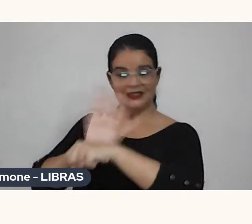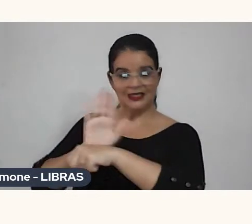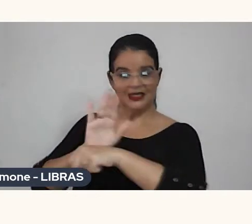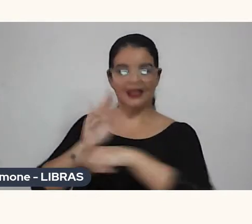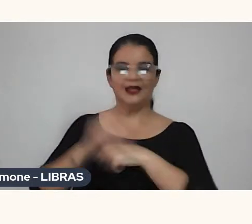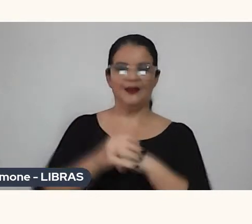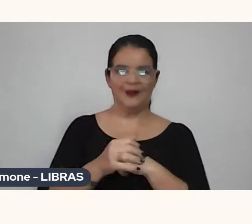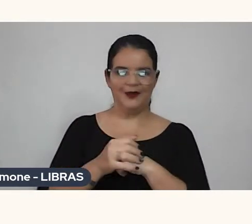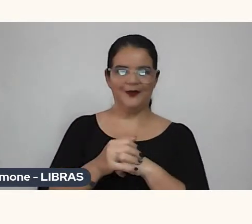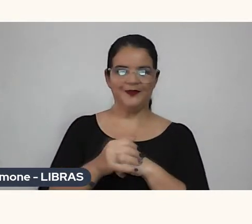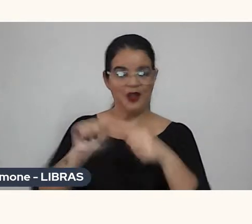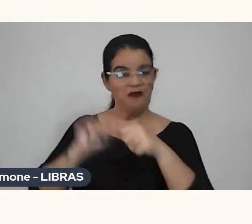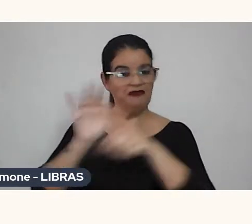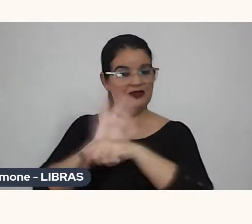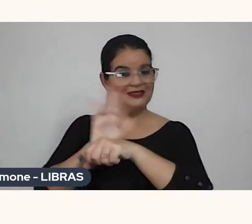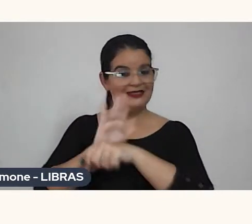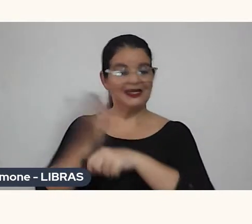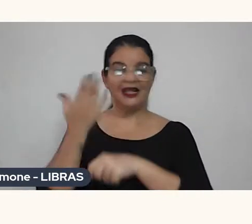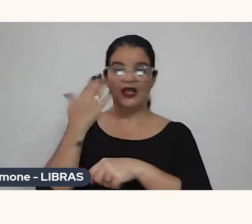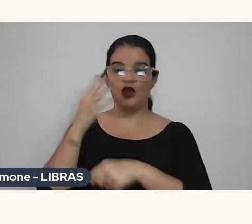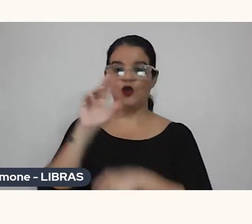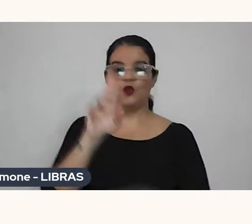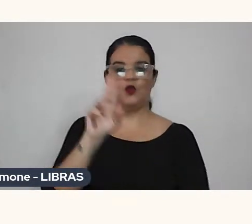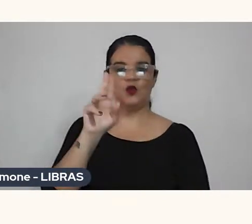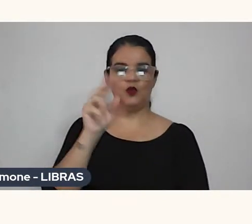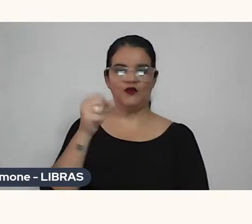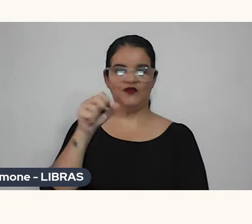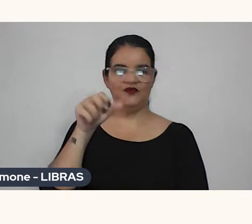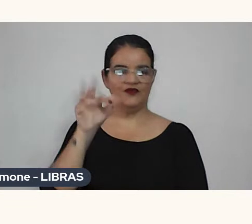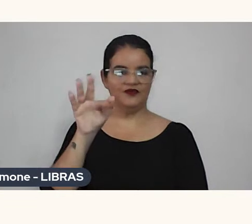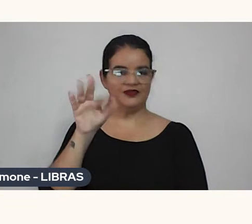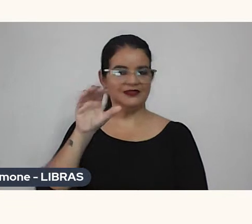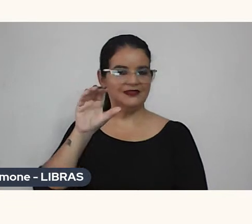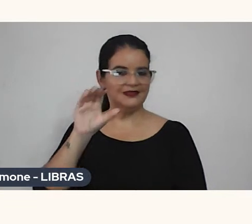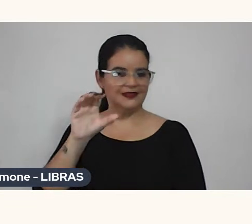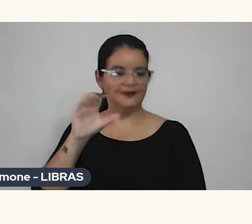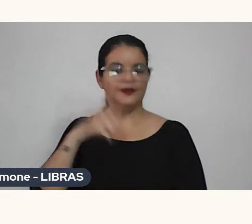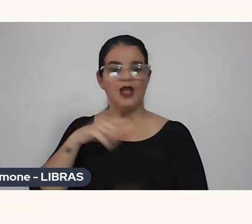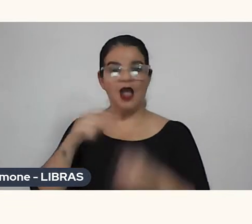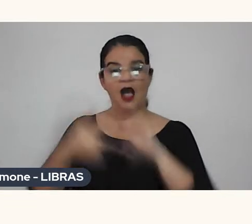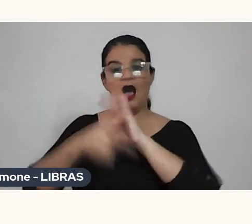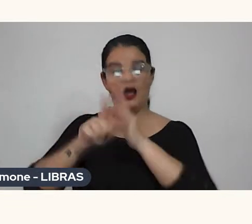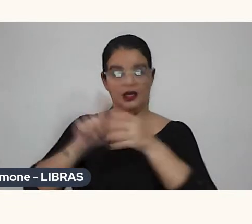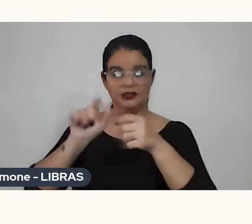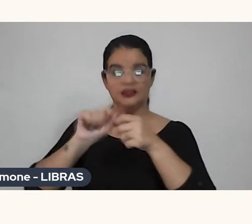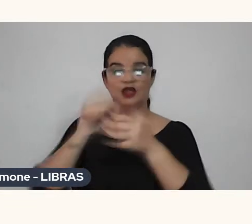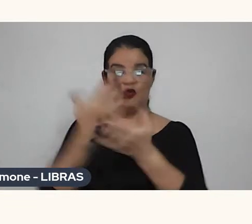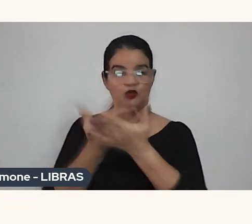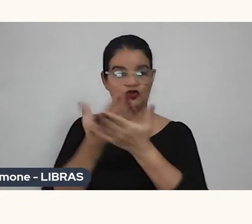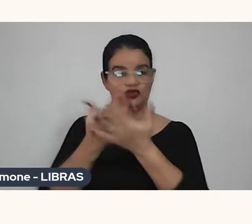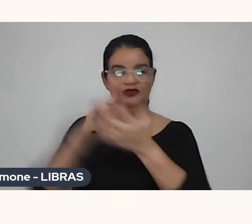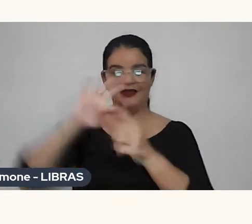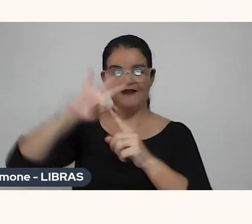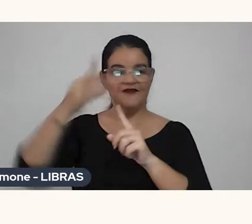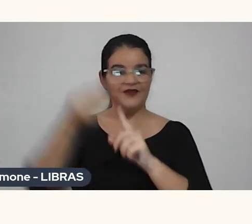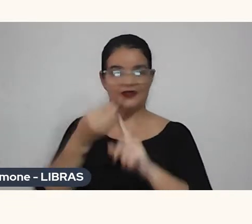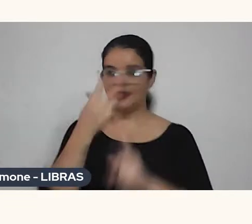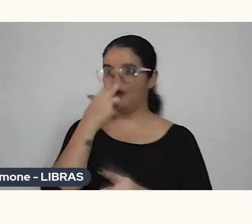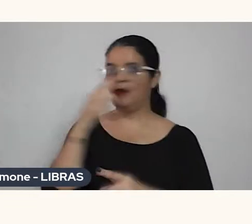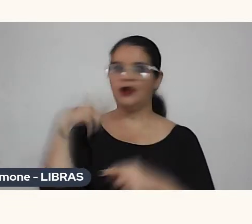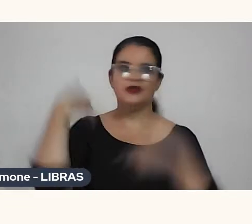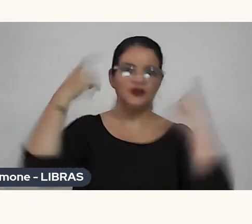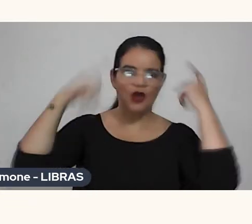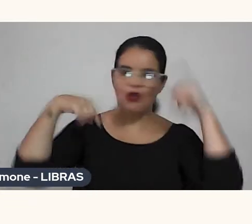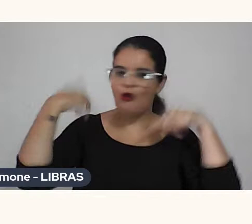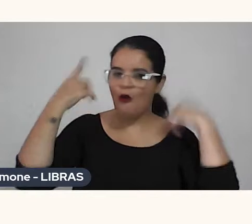eu fiz cinema na ECA, na USP, antes disso eu estudei física, né, parece meio uma loucura, né, a